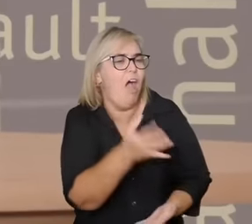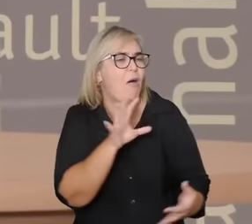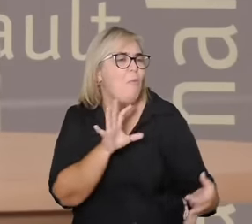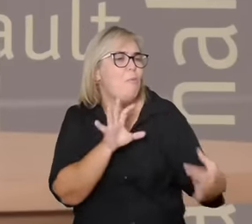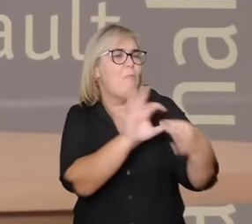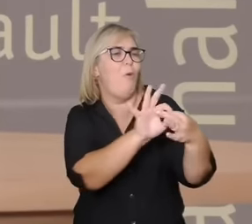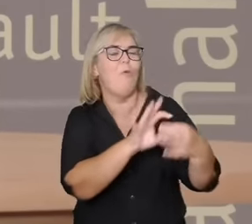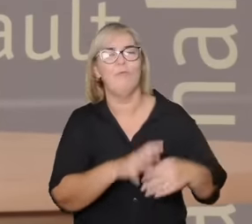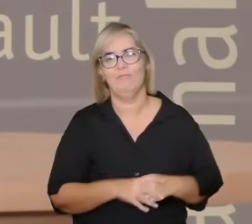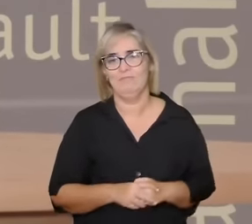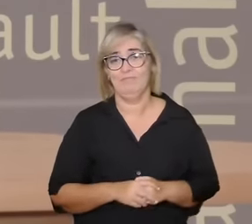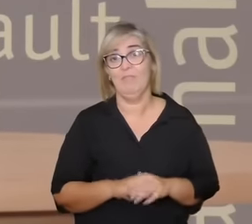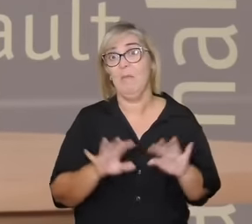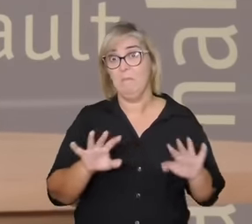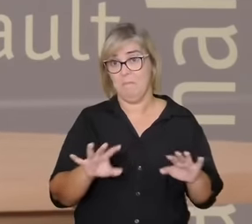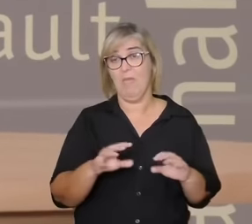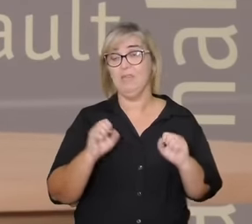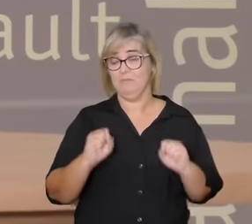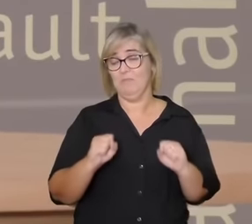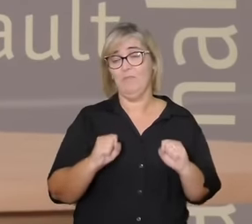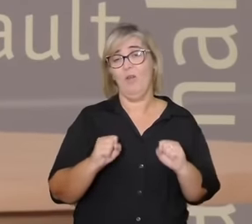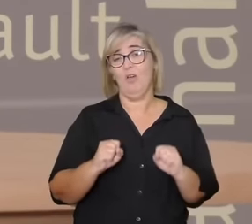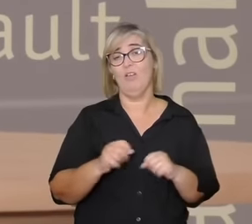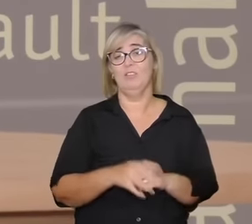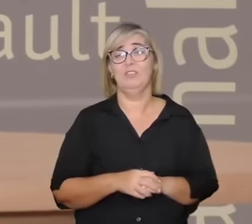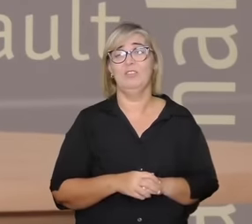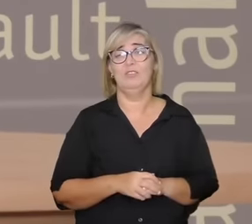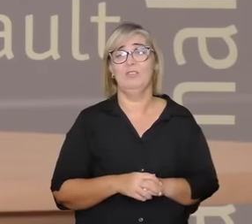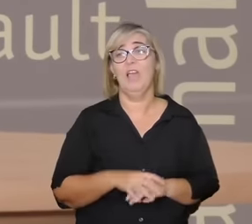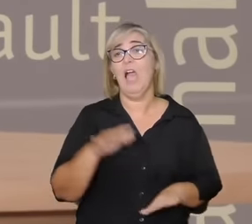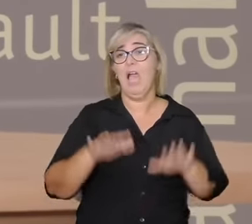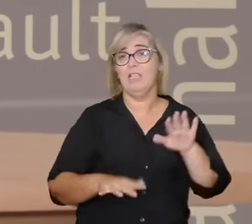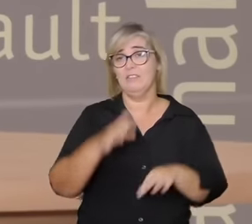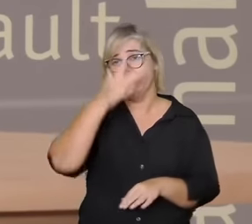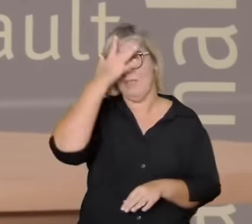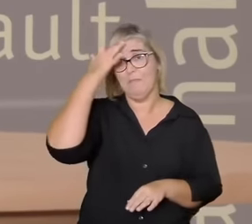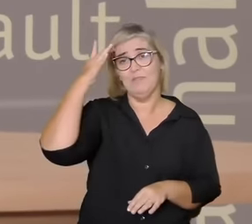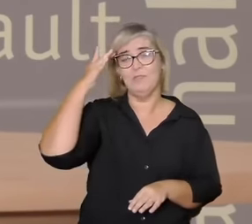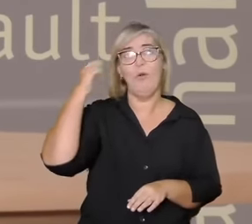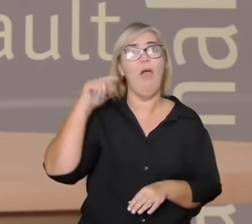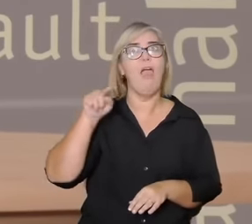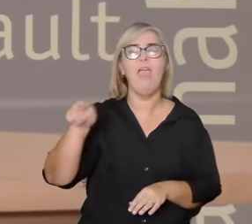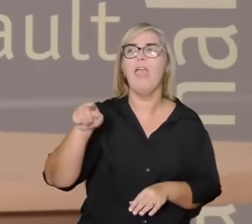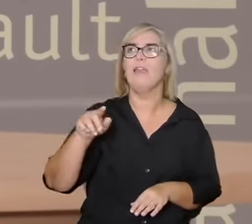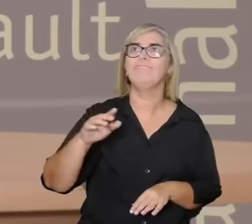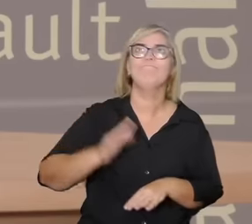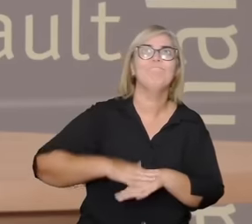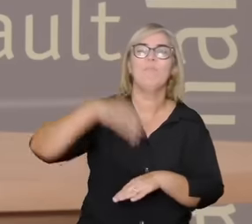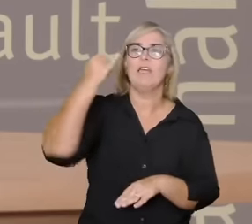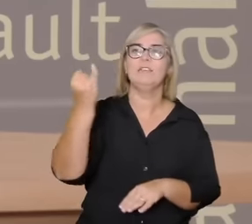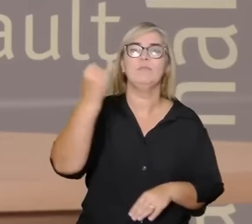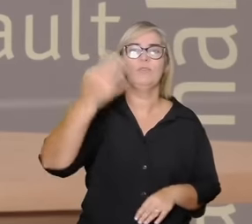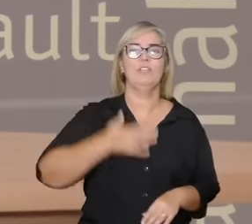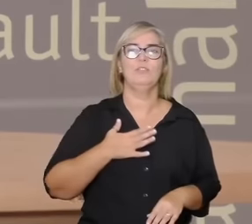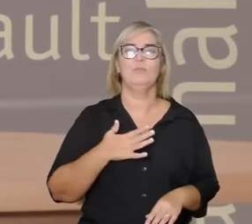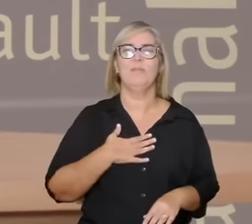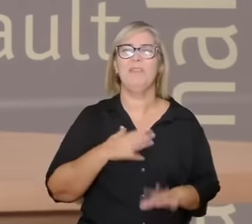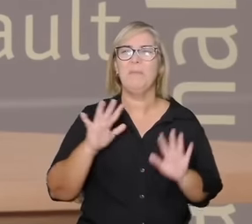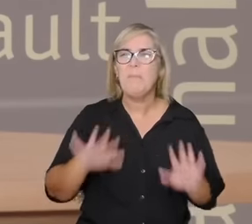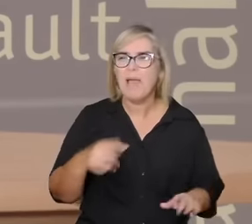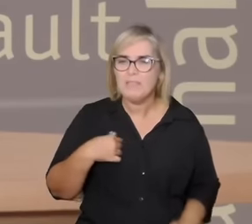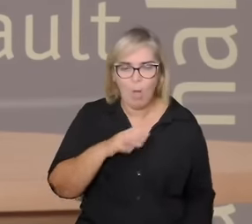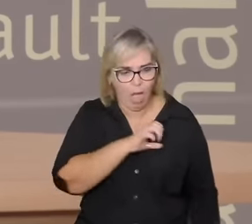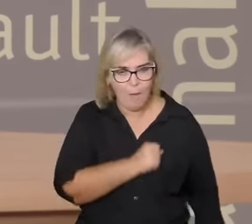especialmente não possa ter sido muito importante ser muito importante no nosso trajeto mas não quer dizer que isso anula